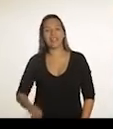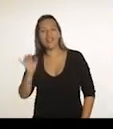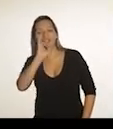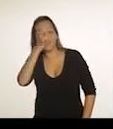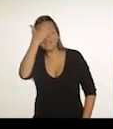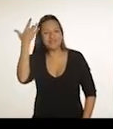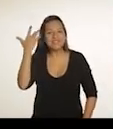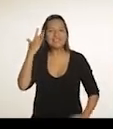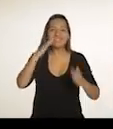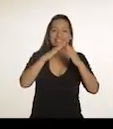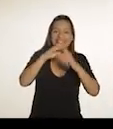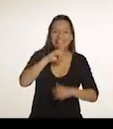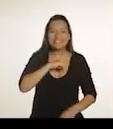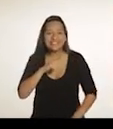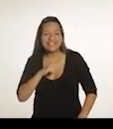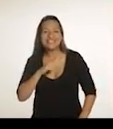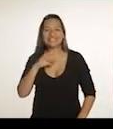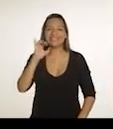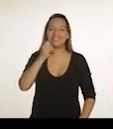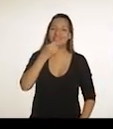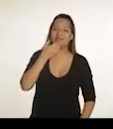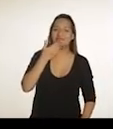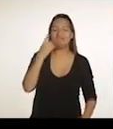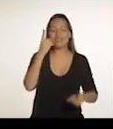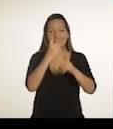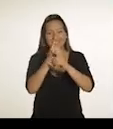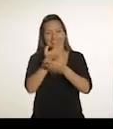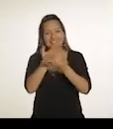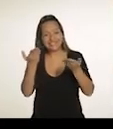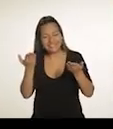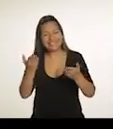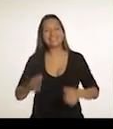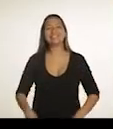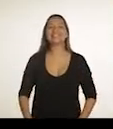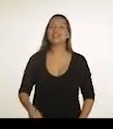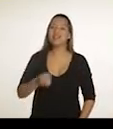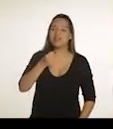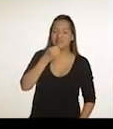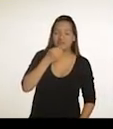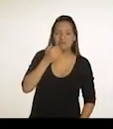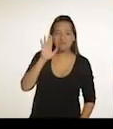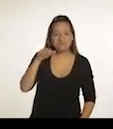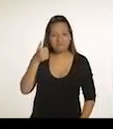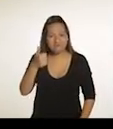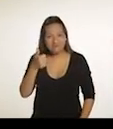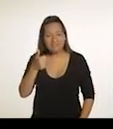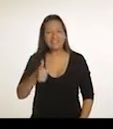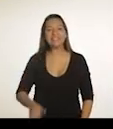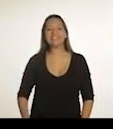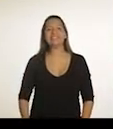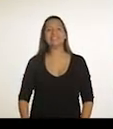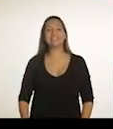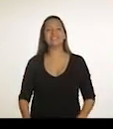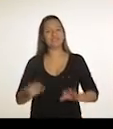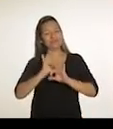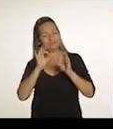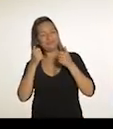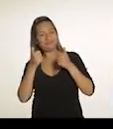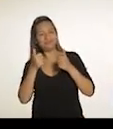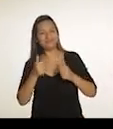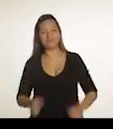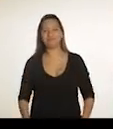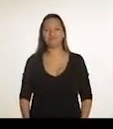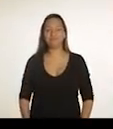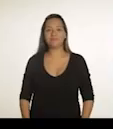Fala, Marcelo. Valeu, Beleza? Tchau, tchau. Bom te bem. Igualmente, irmão. Mestre, ligado. Seja bem-vindo na nossa casa. Tudo bom?